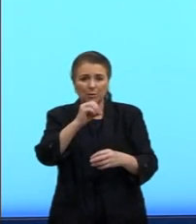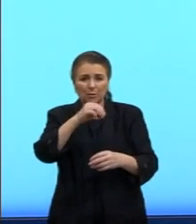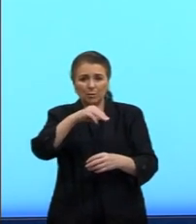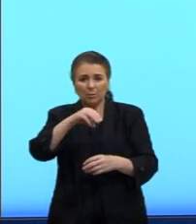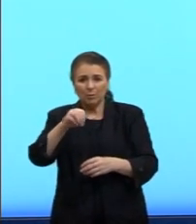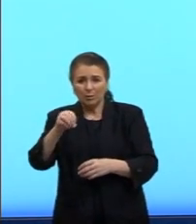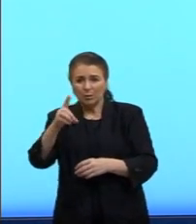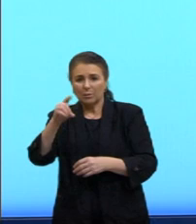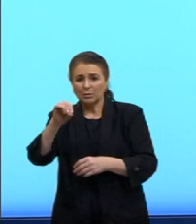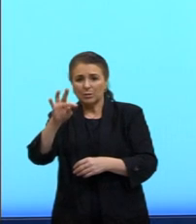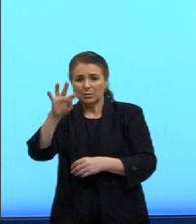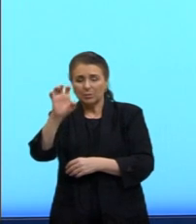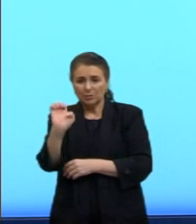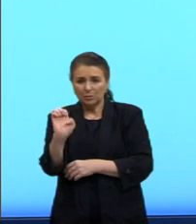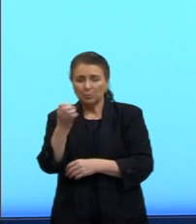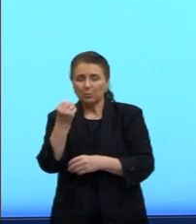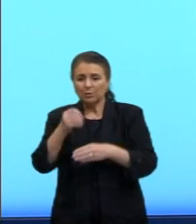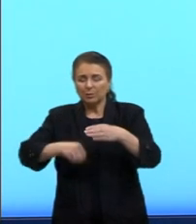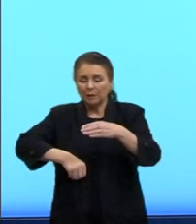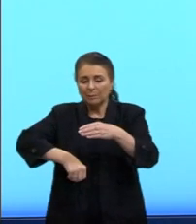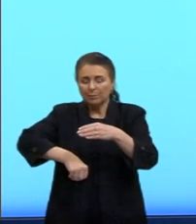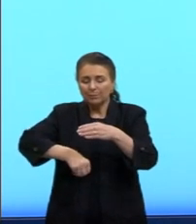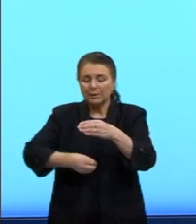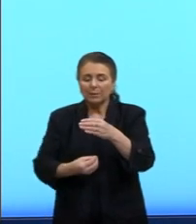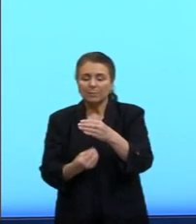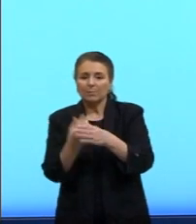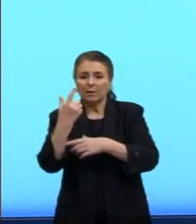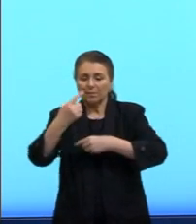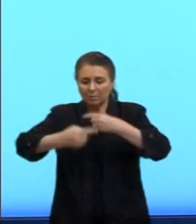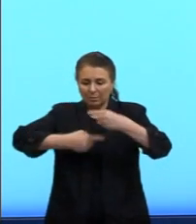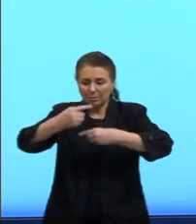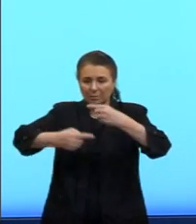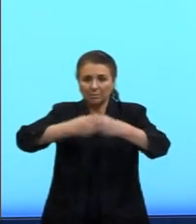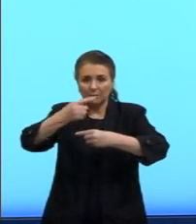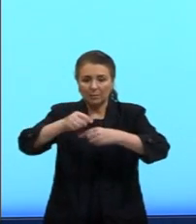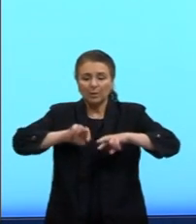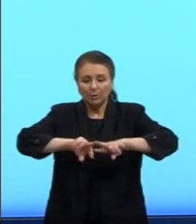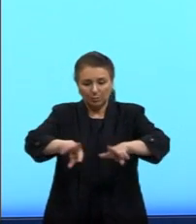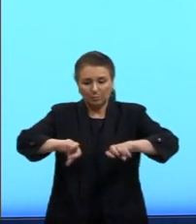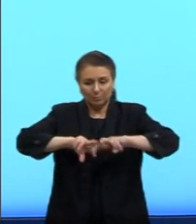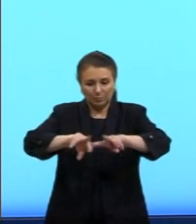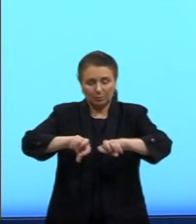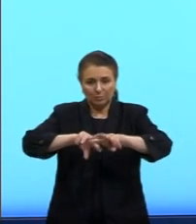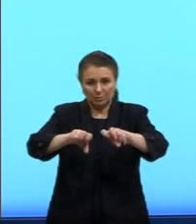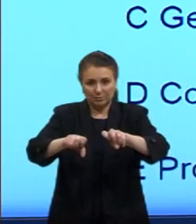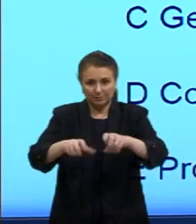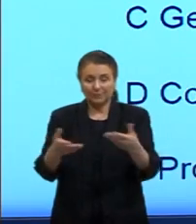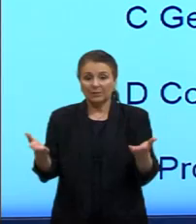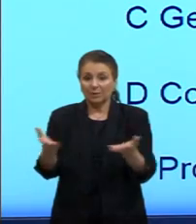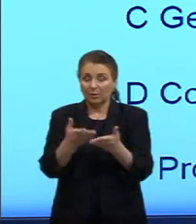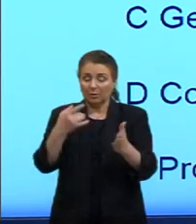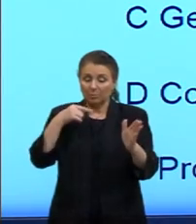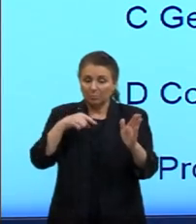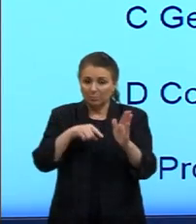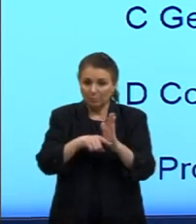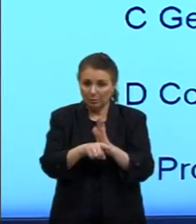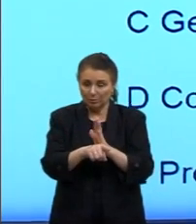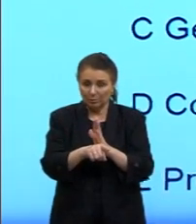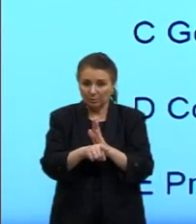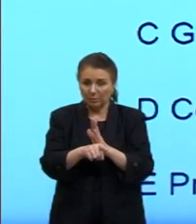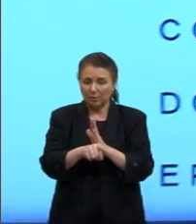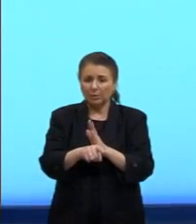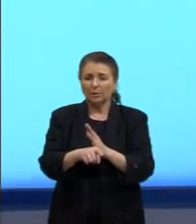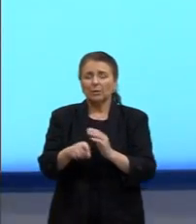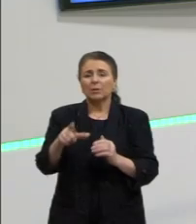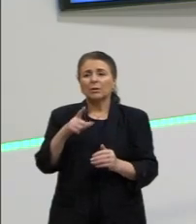muita matéria-prima sendo explorada. Vamos voltar para a nossa questão? E aí a gente viu,